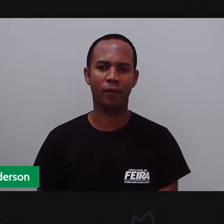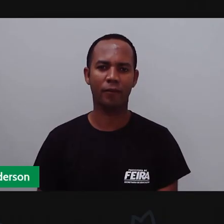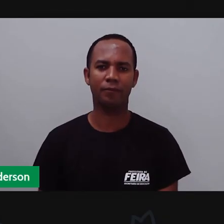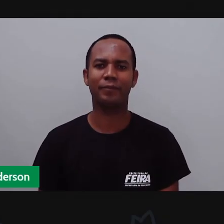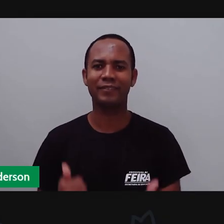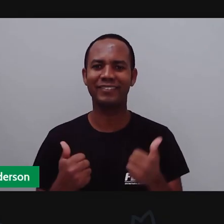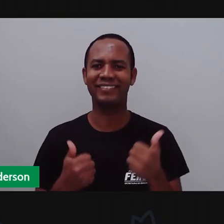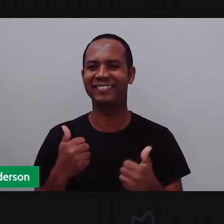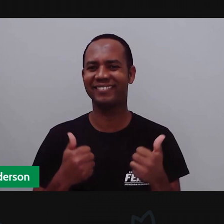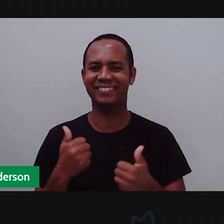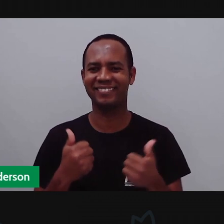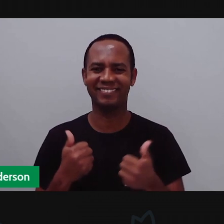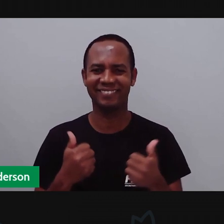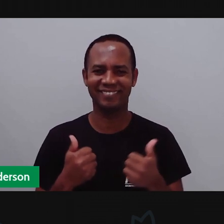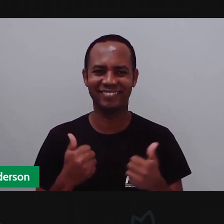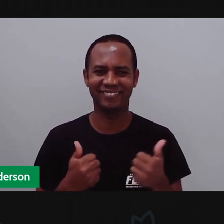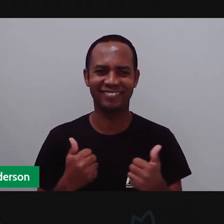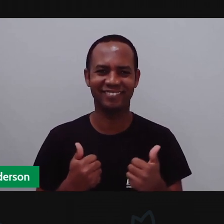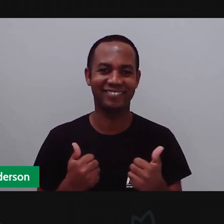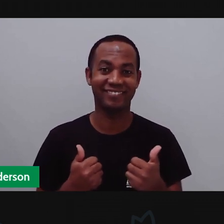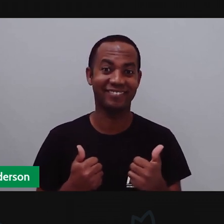Oi gente!